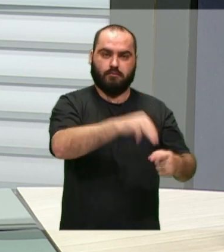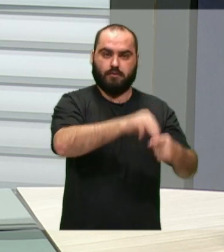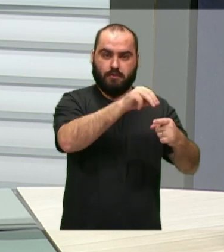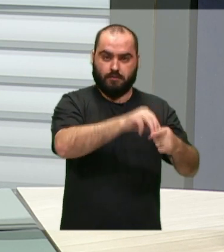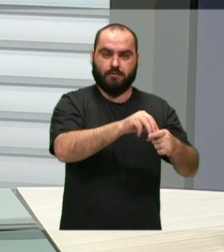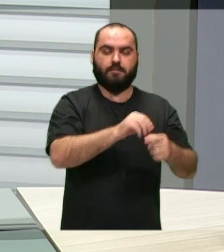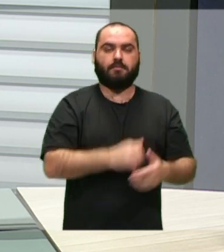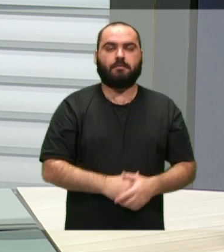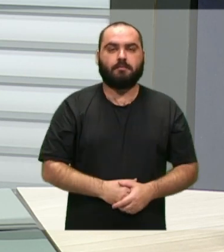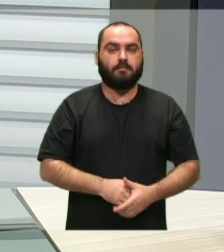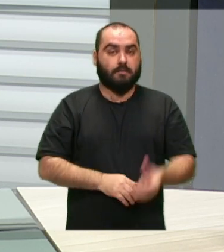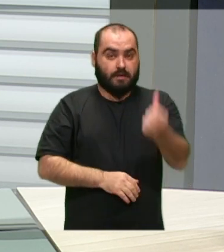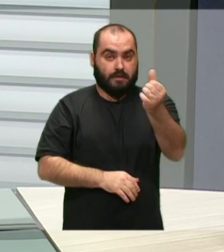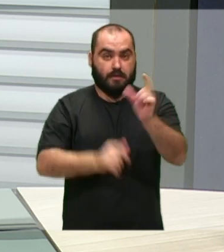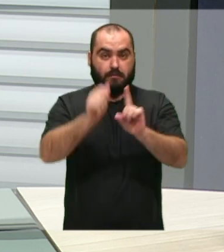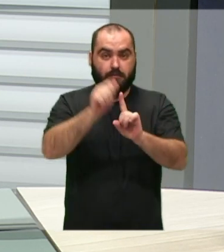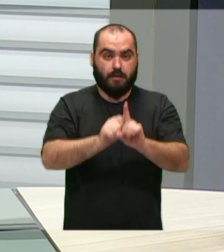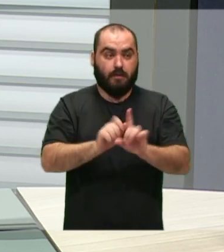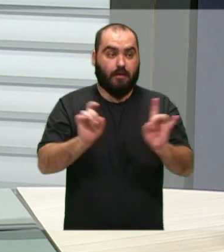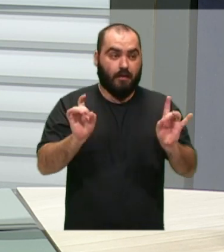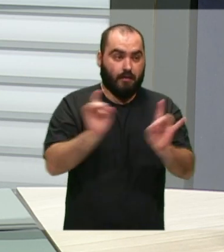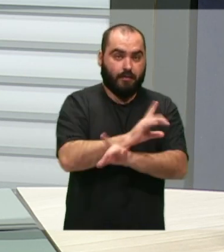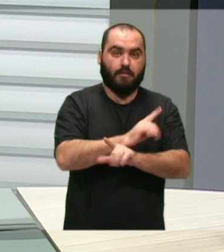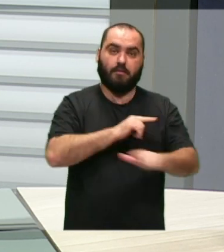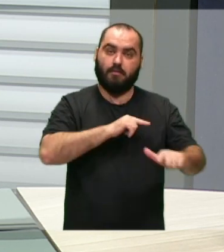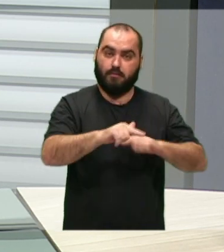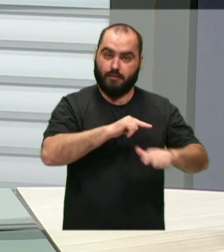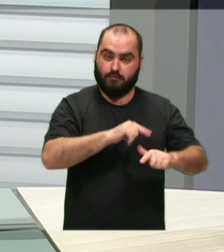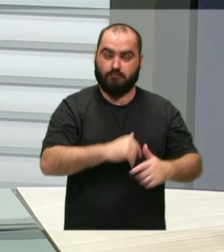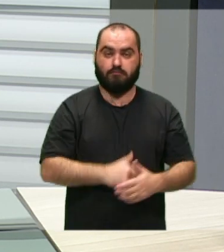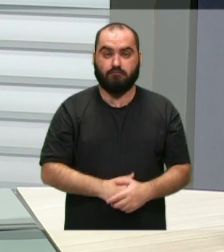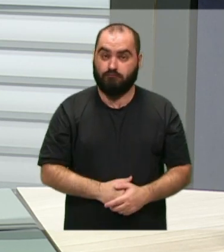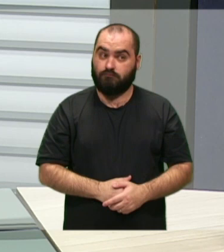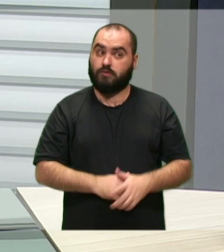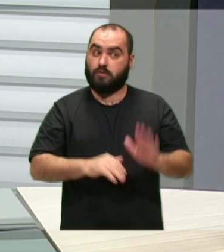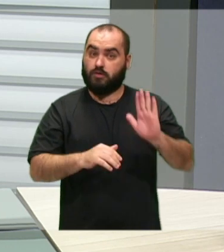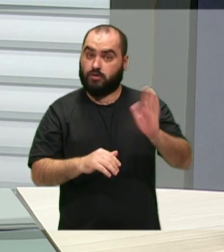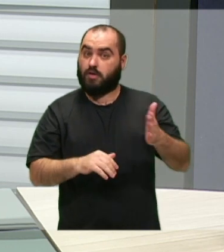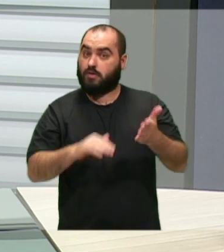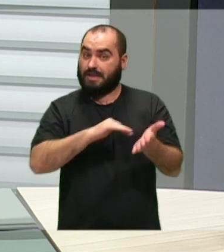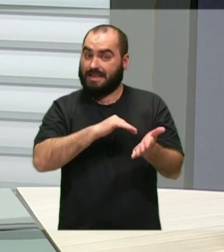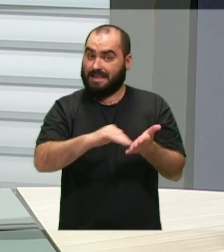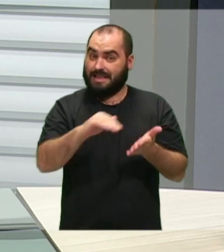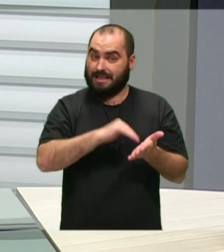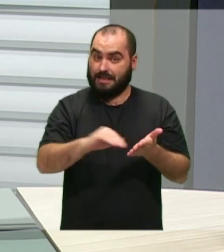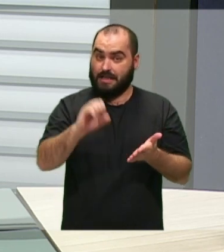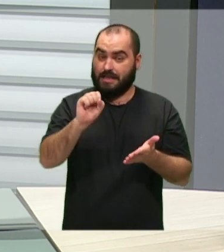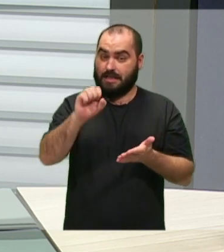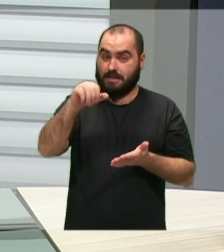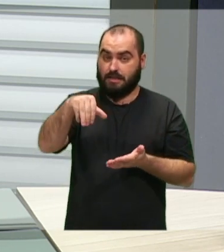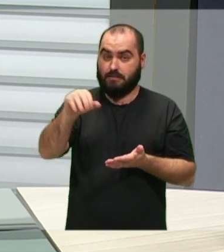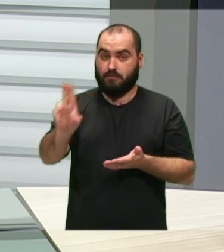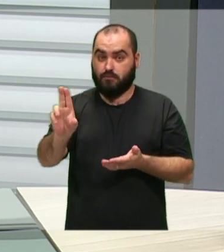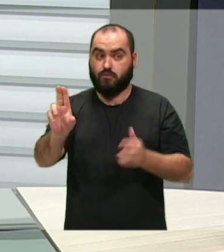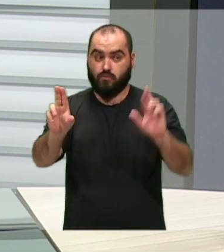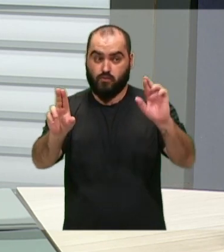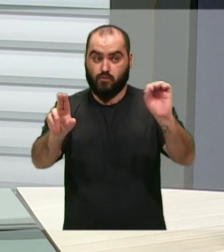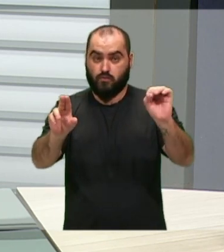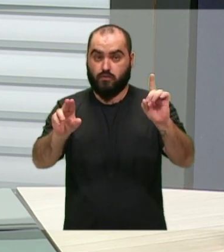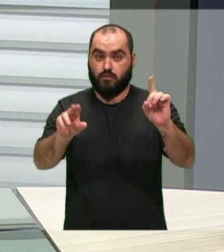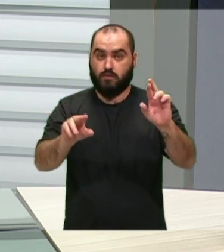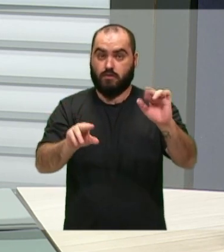pedido. tem seis meses para concluir essa tarefa, muito embora o secretário de Urbanismo, o senhor Rodrigo Lamin,